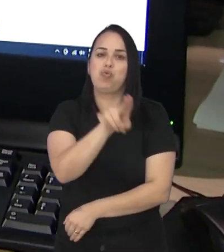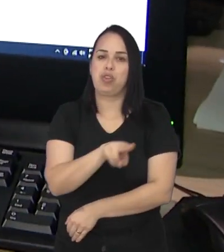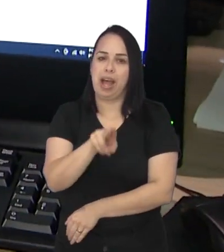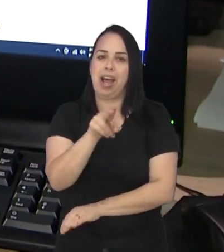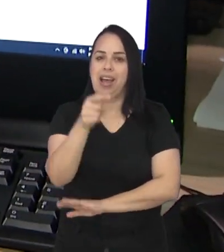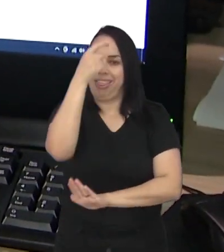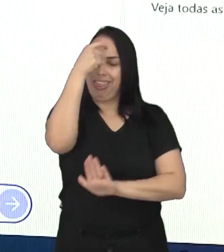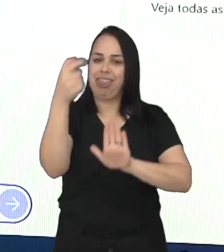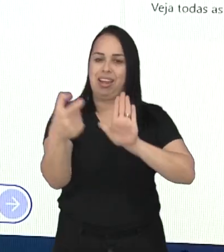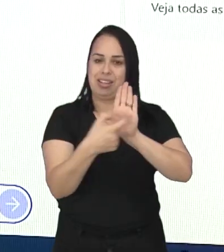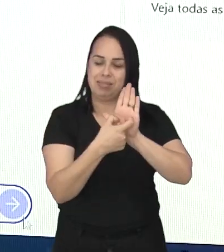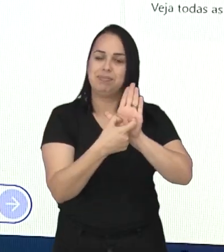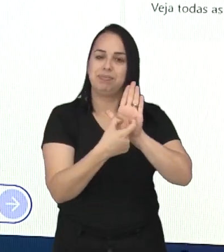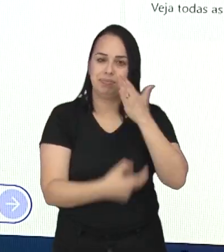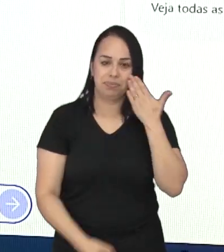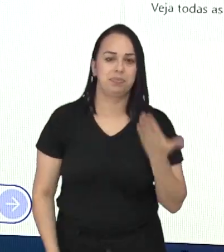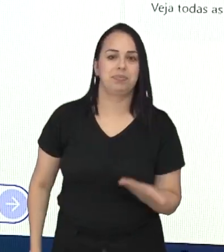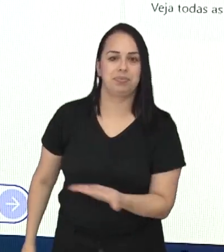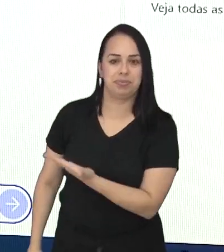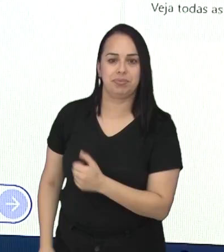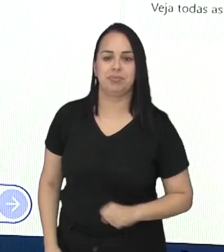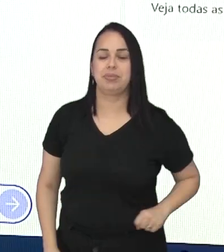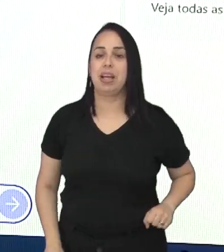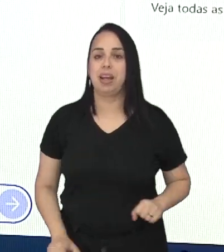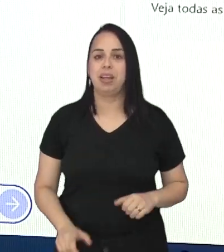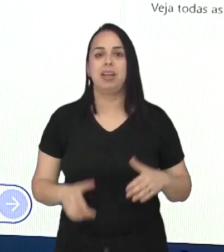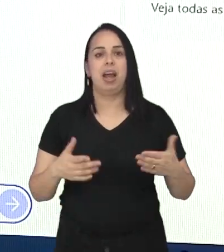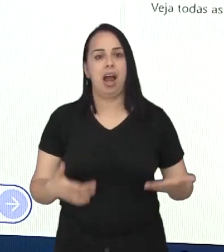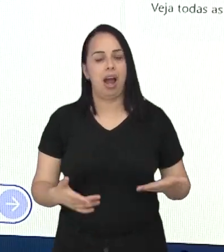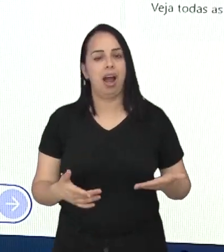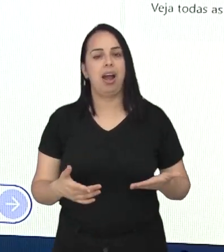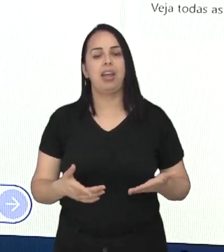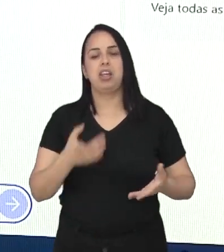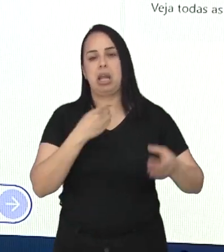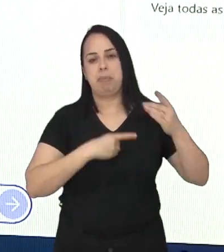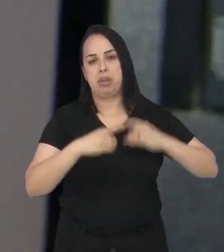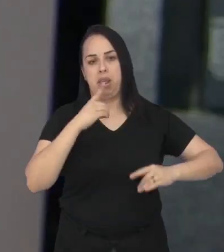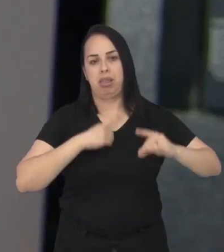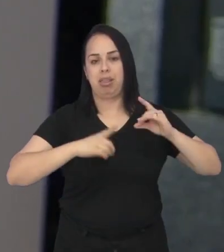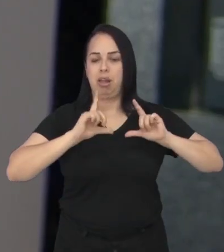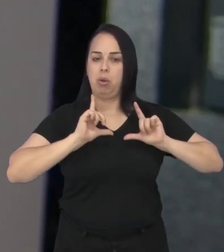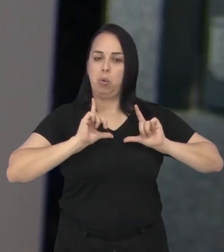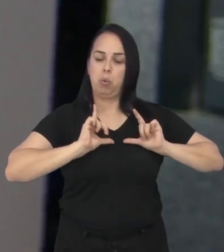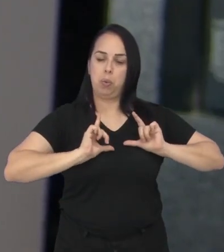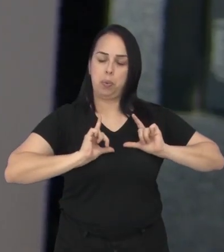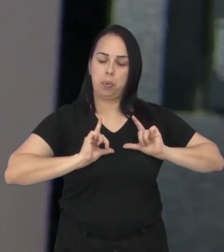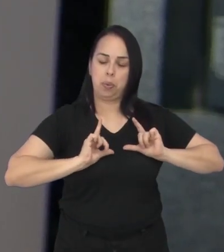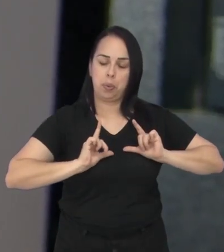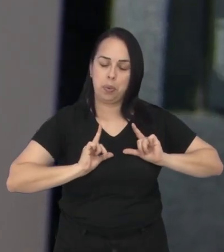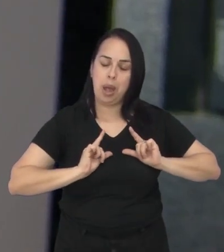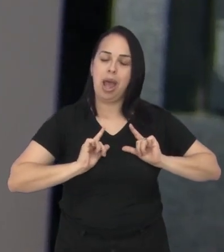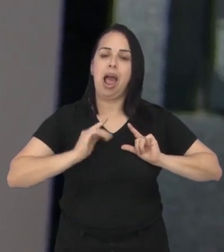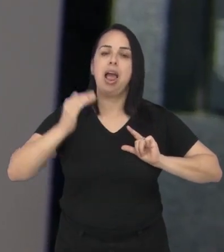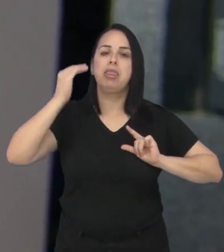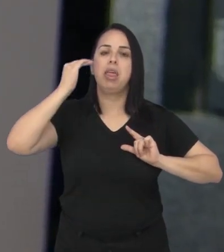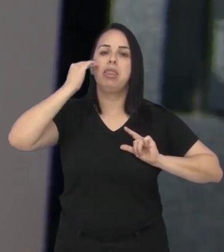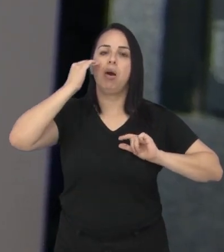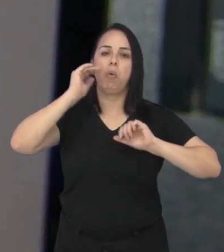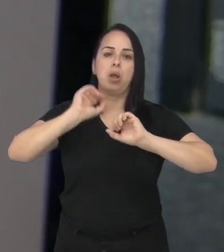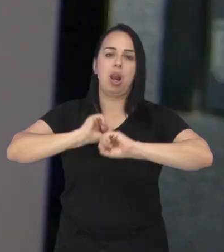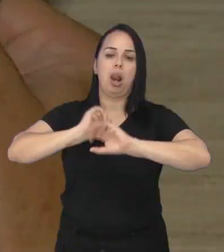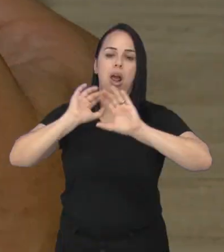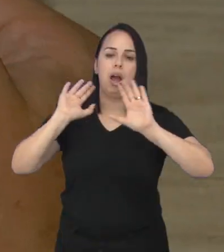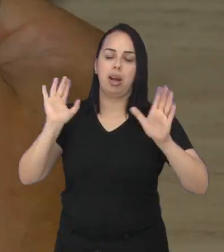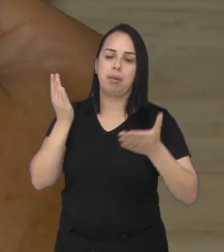conselhos, ela também usa plataformas de inteligência artificial. Depois de superar a depressão, ela